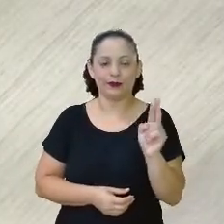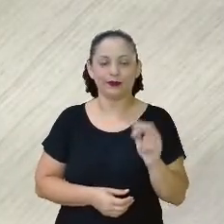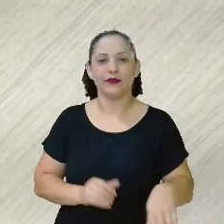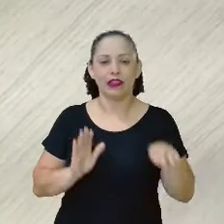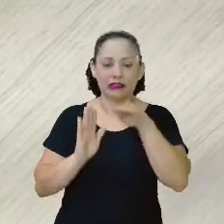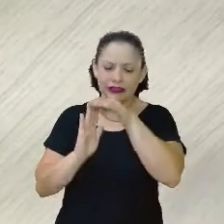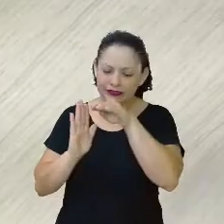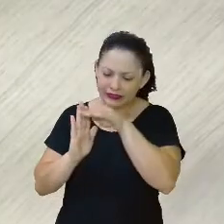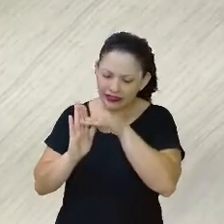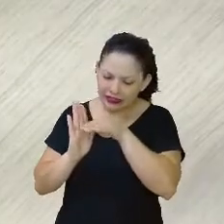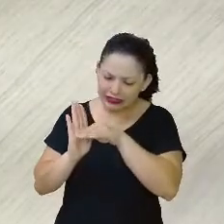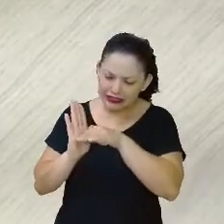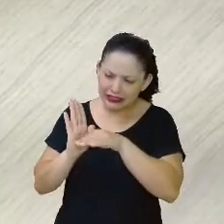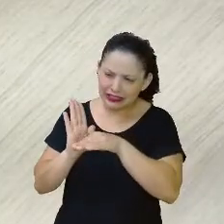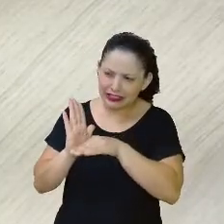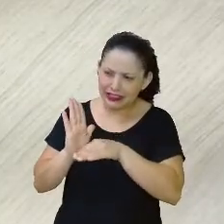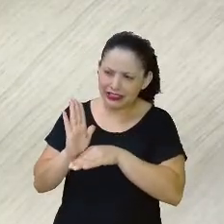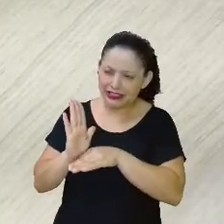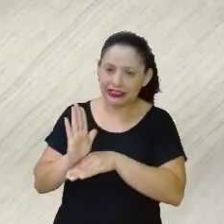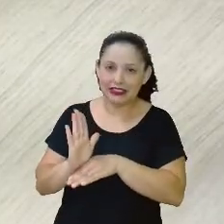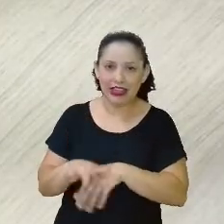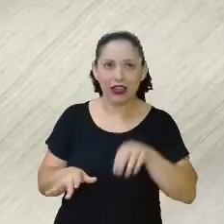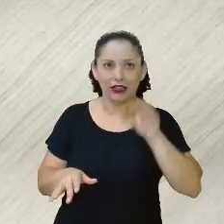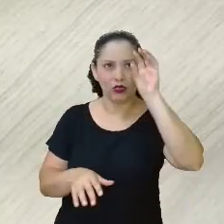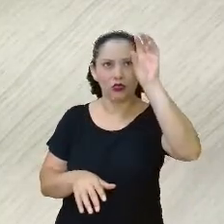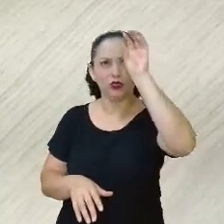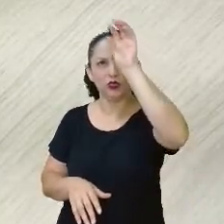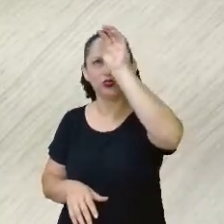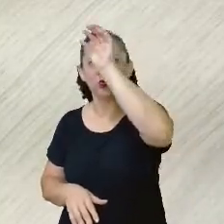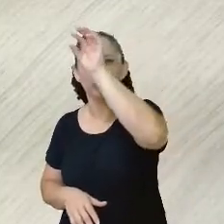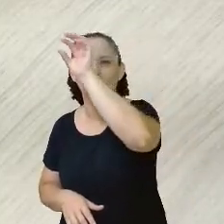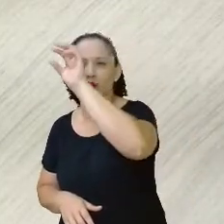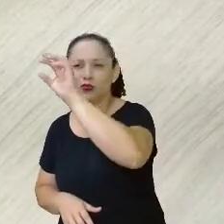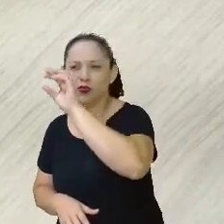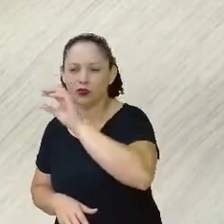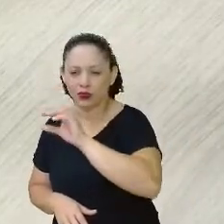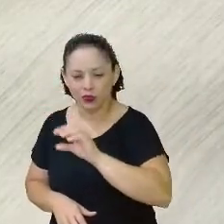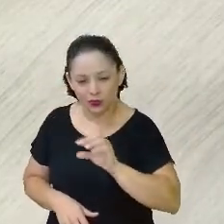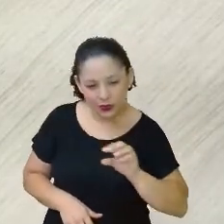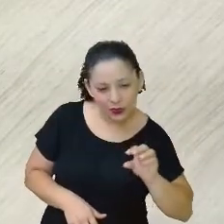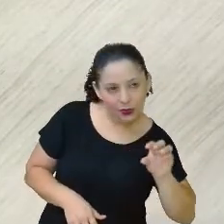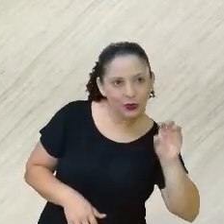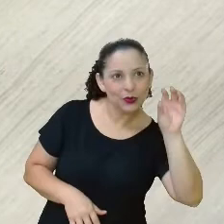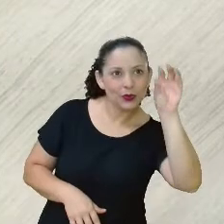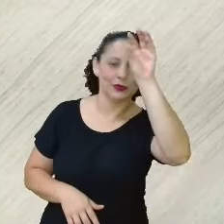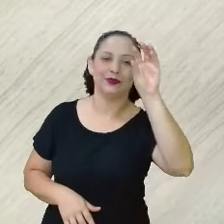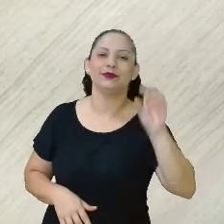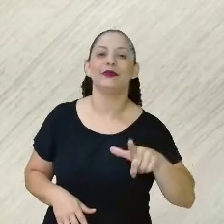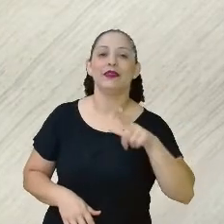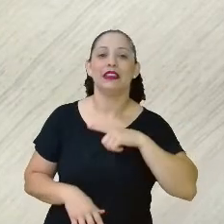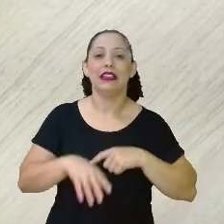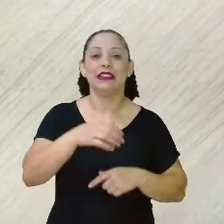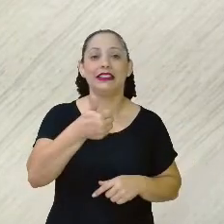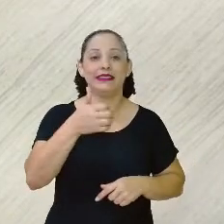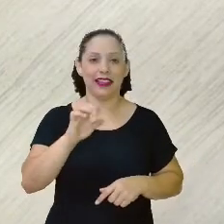partes, olha lá, cada pedacinho de 10 centavos, cada 10 centavos,